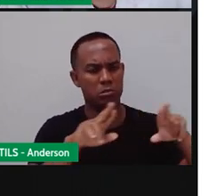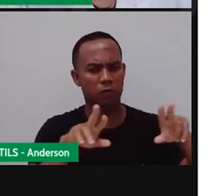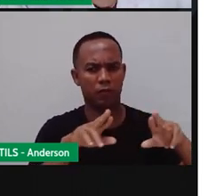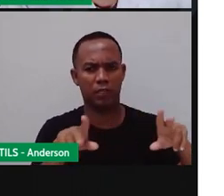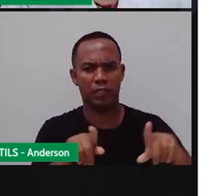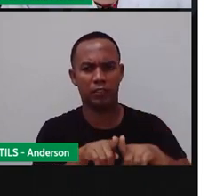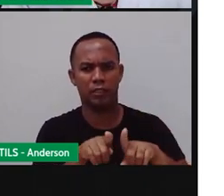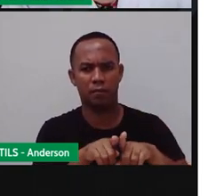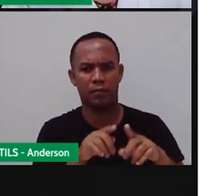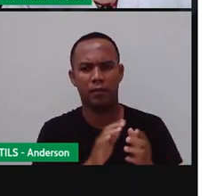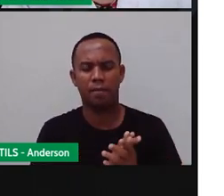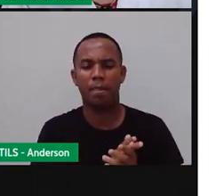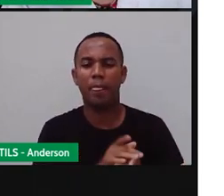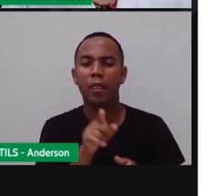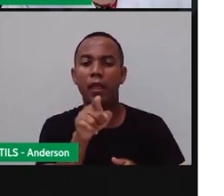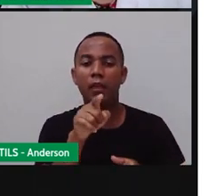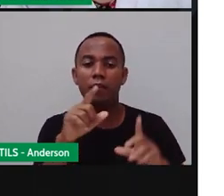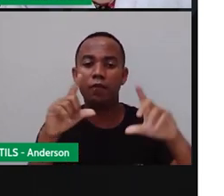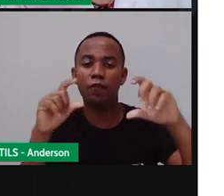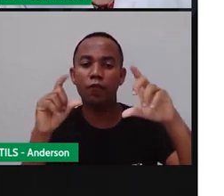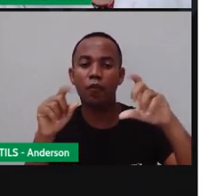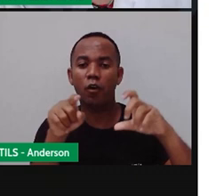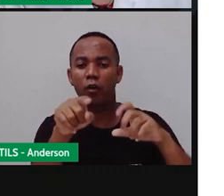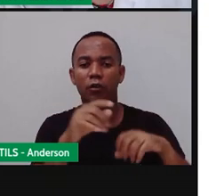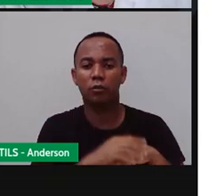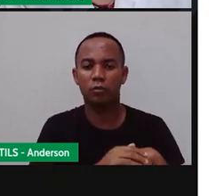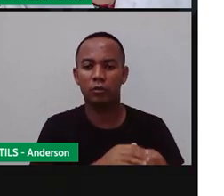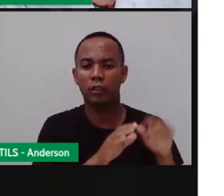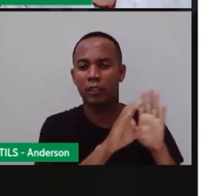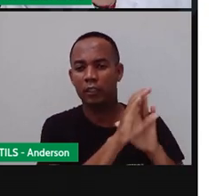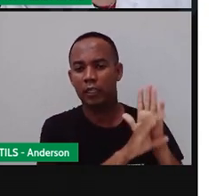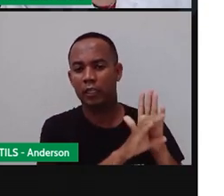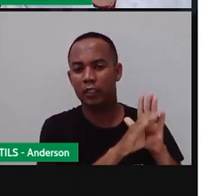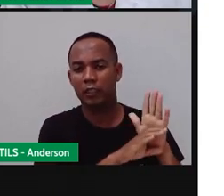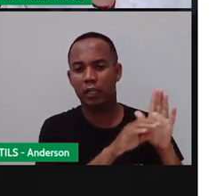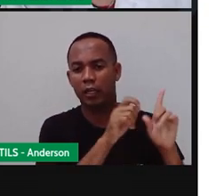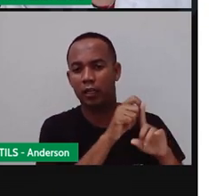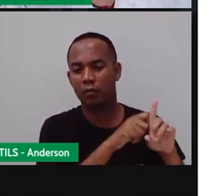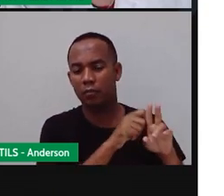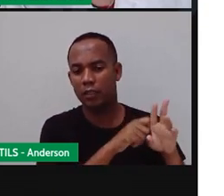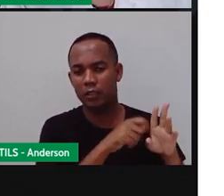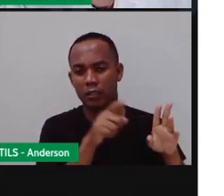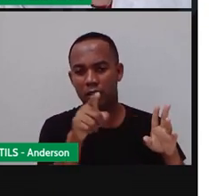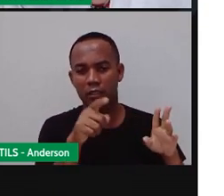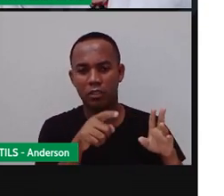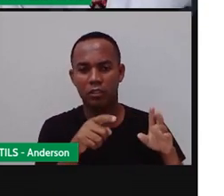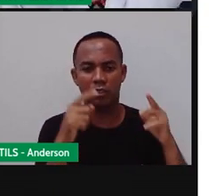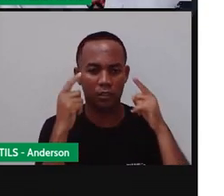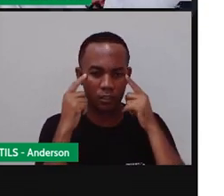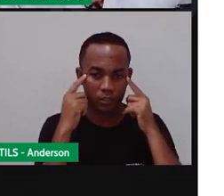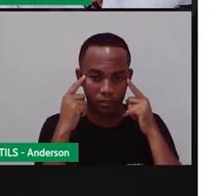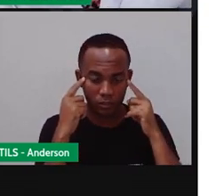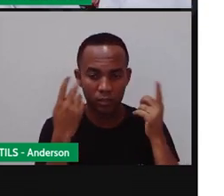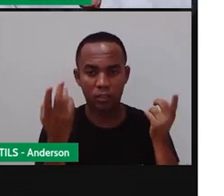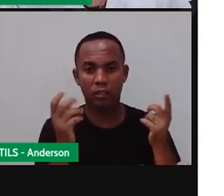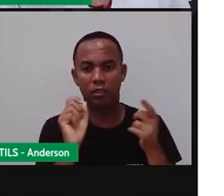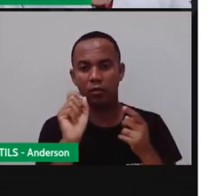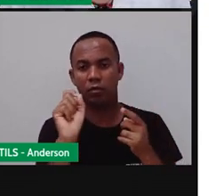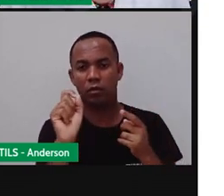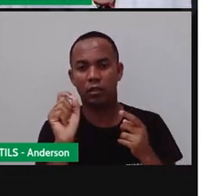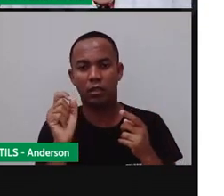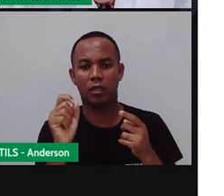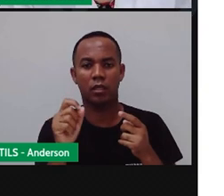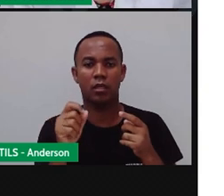Inclusive, esse que tá aí na imagem, esse aqui, que o calendário chinês. Que aí ele traz animais. E aí é o ano do